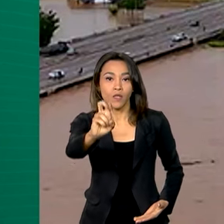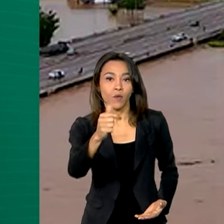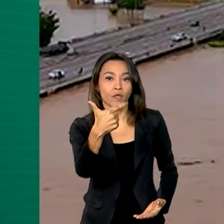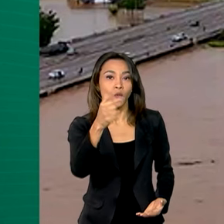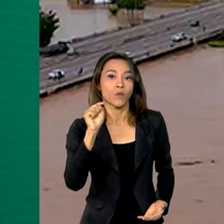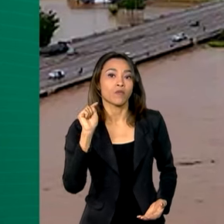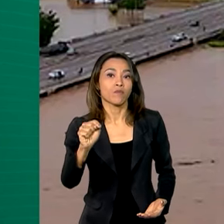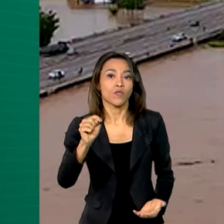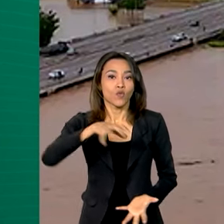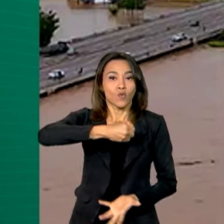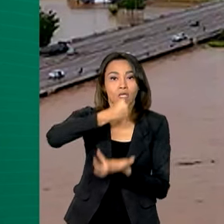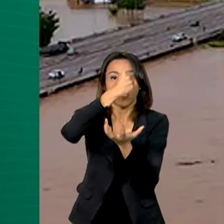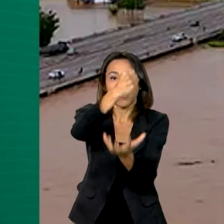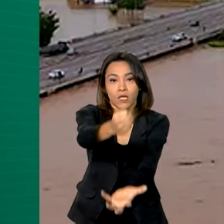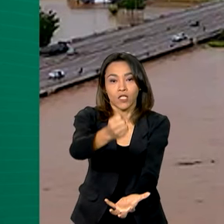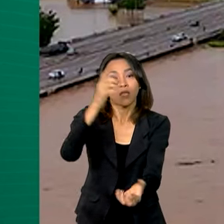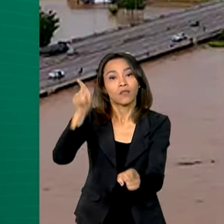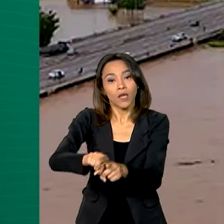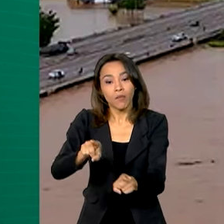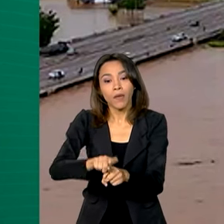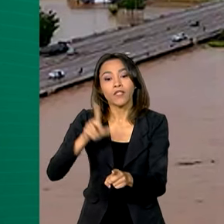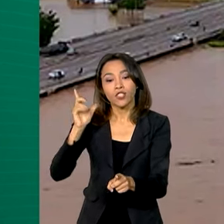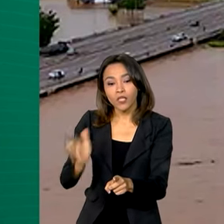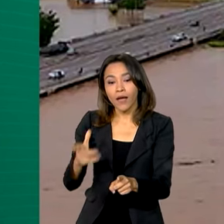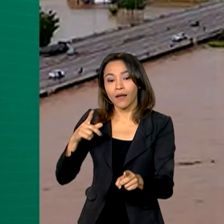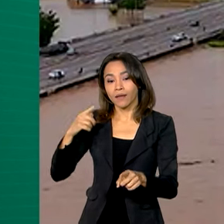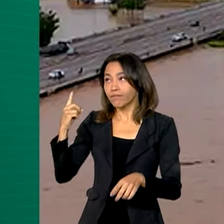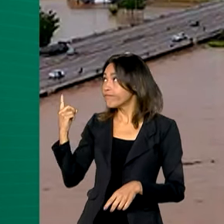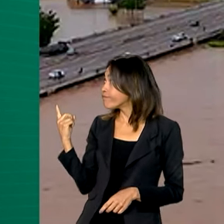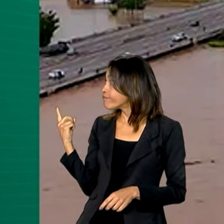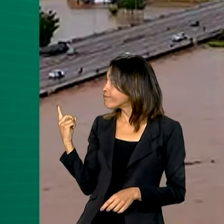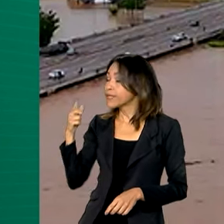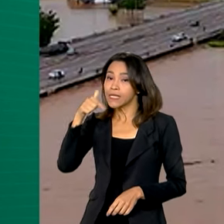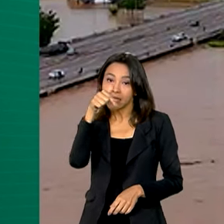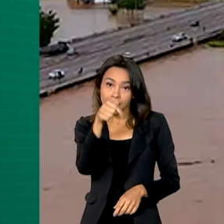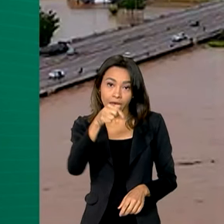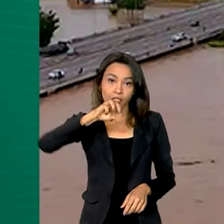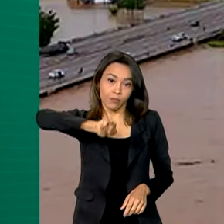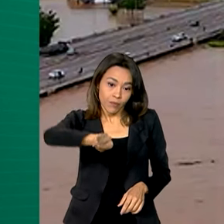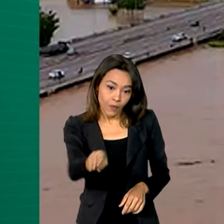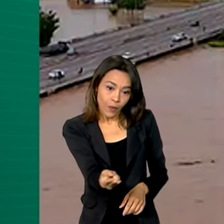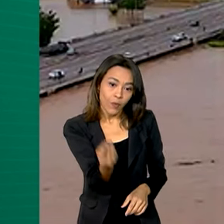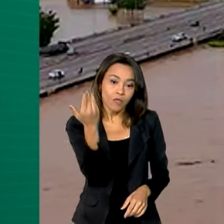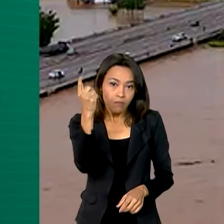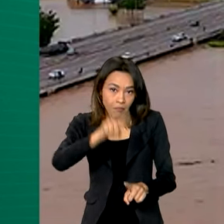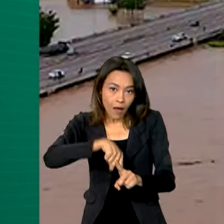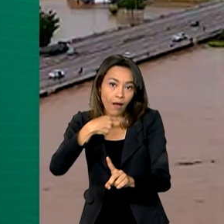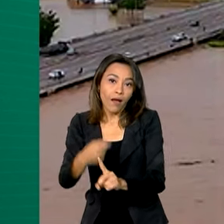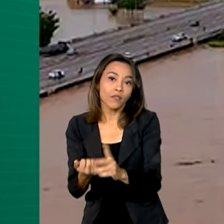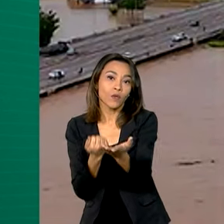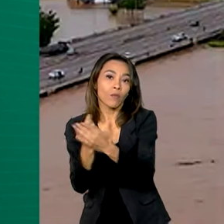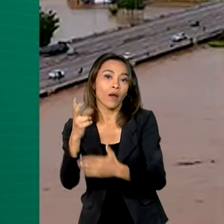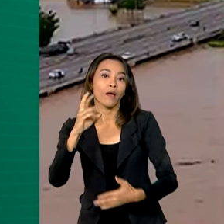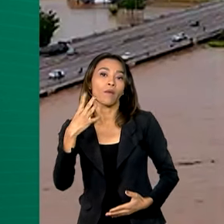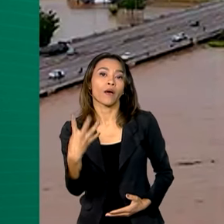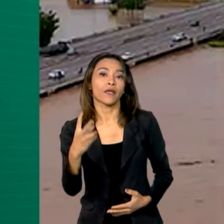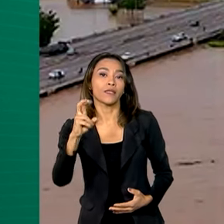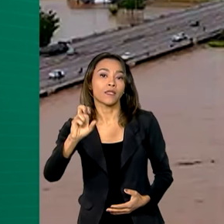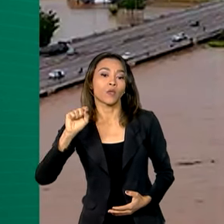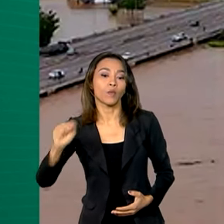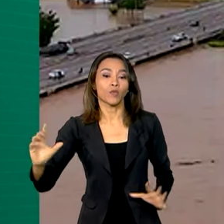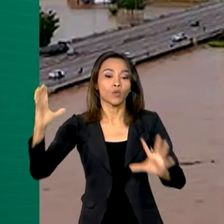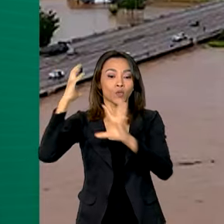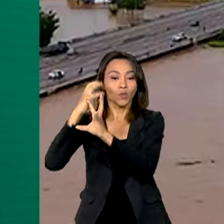de alimentos. E está mobilizando mais de 7 milhões para aquisição de outras 45 mil. Totalizando